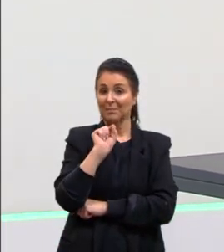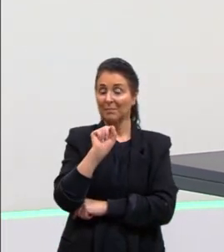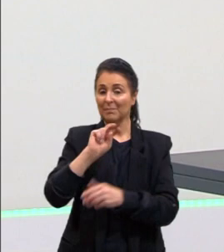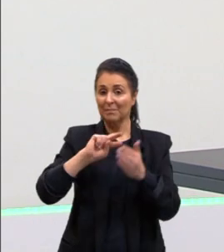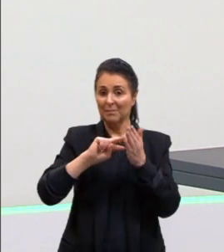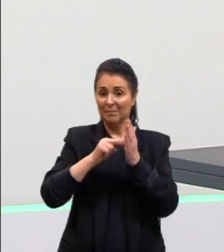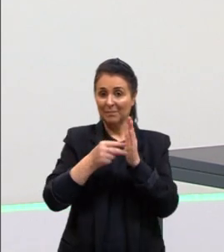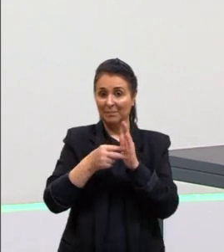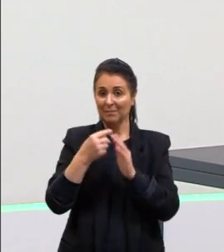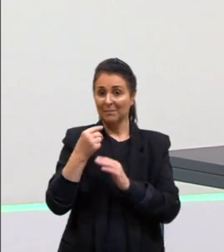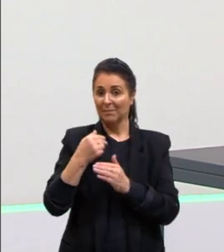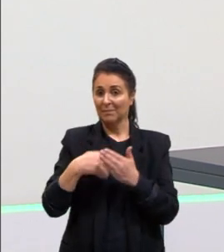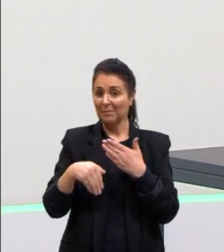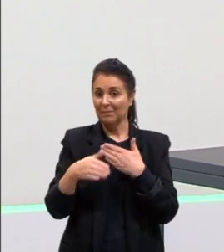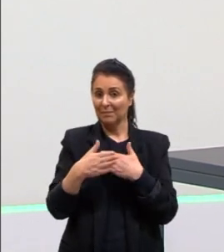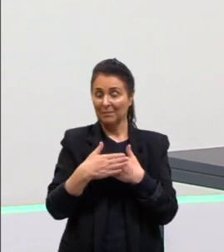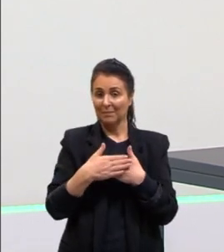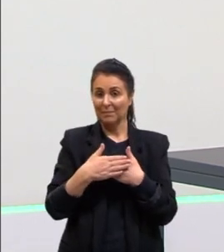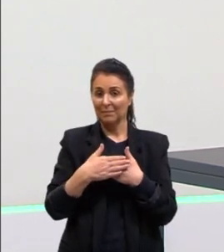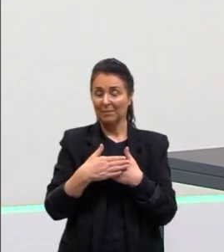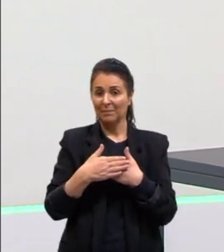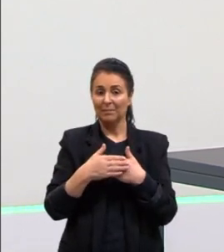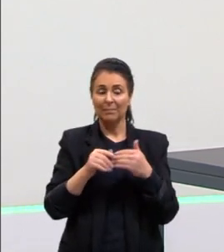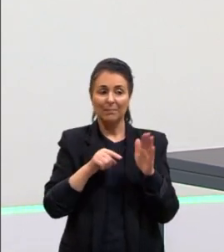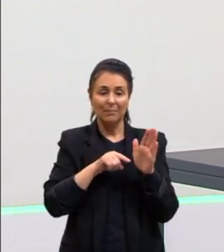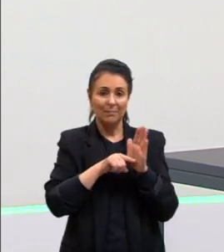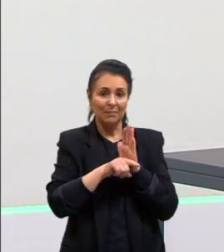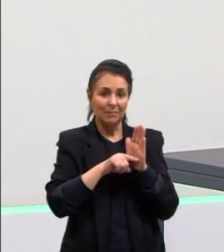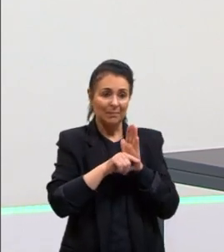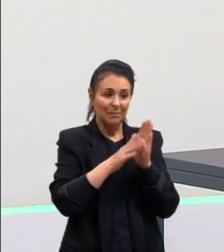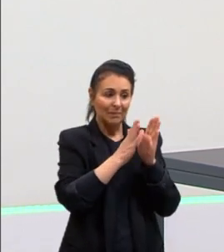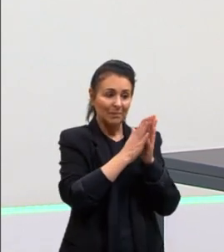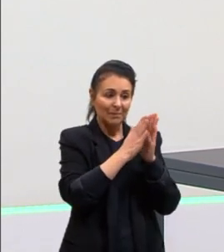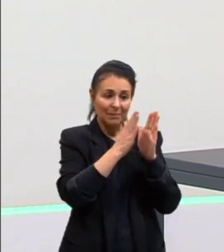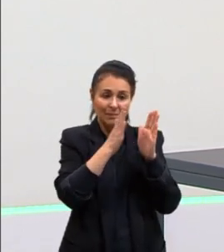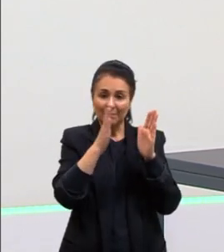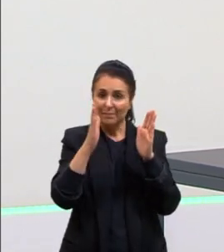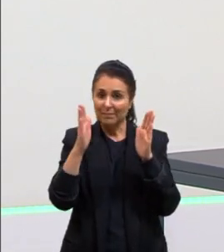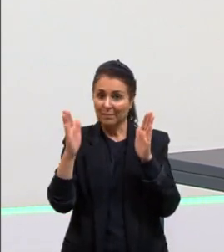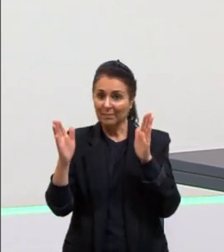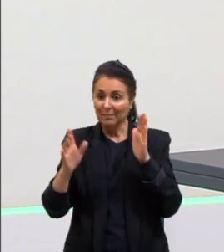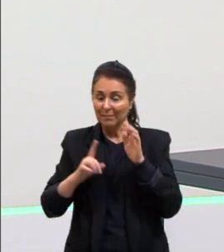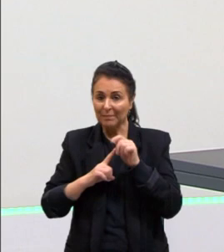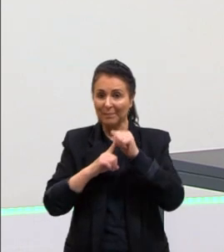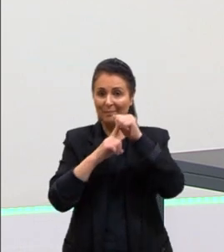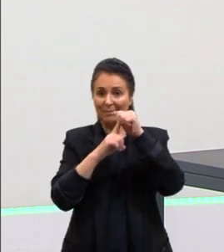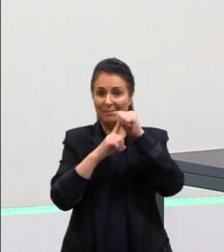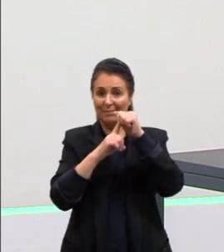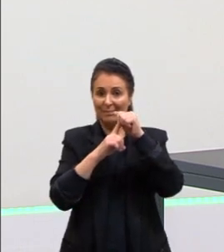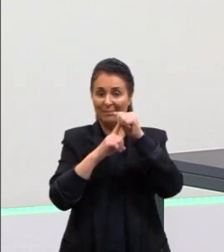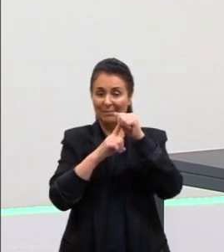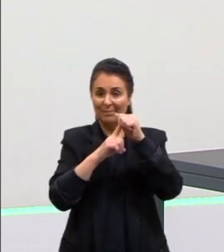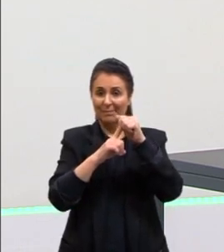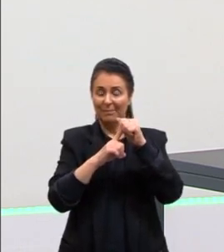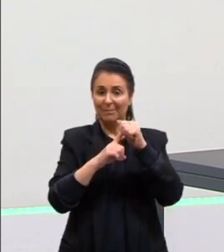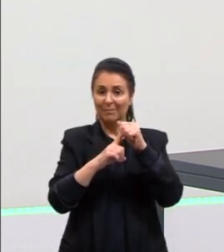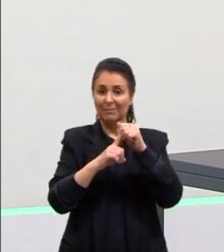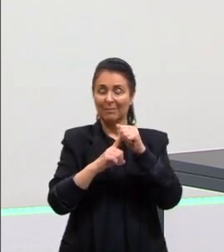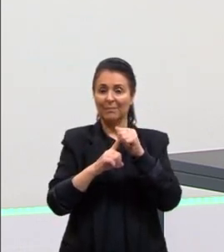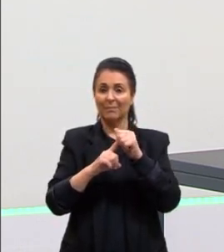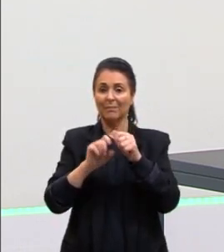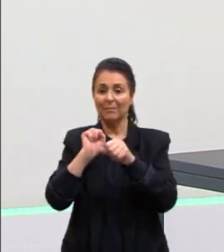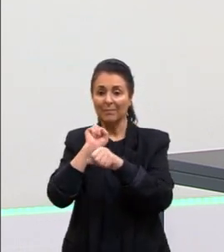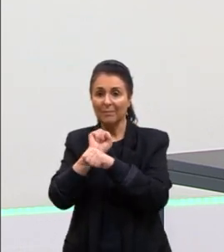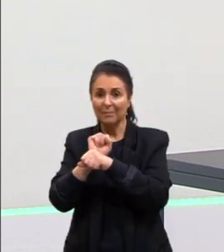isso? Lembrem, busca aquelas sequências principais, que no caso é o stop,